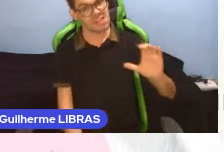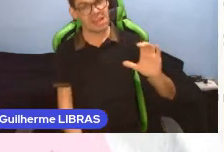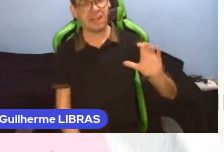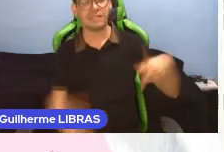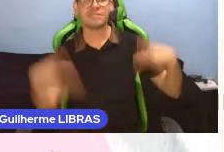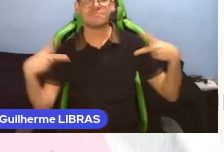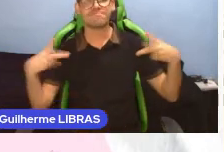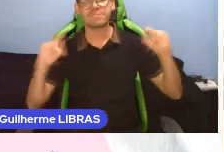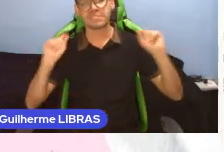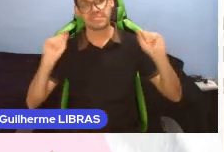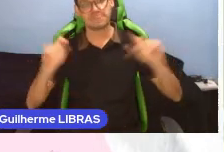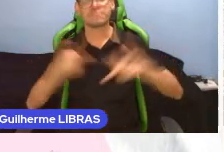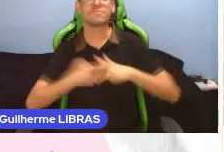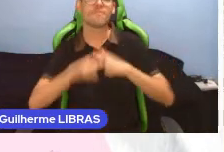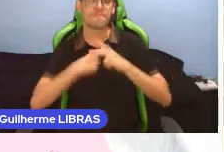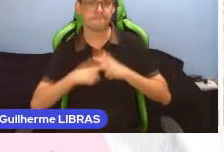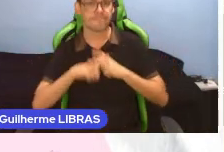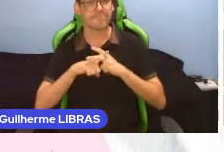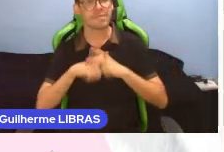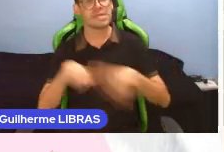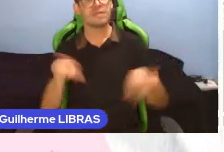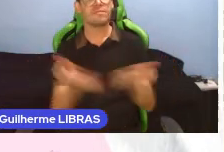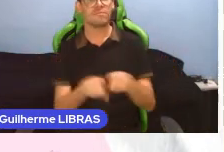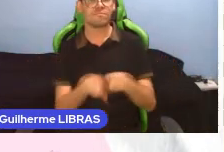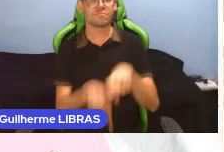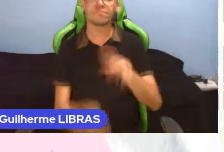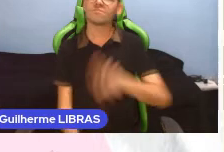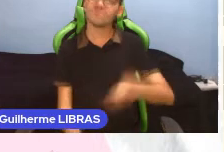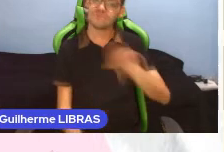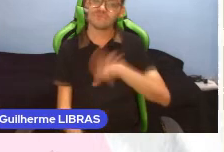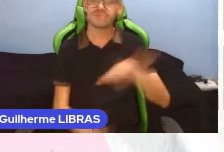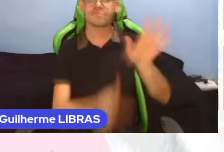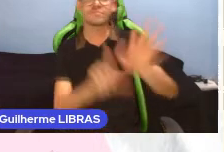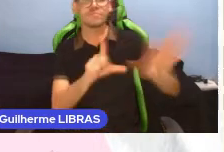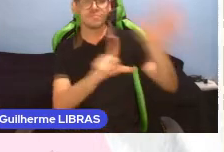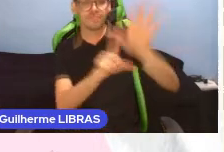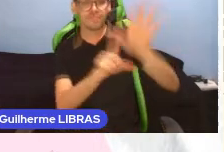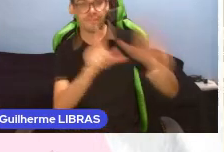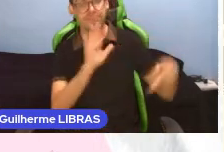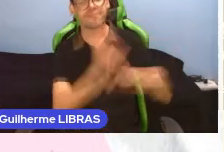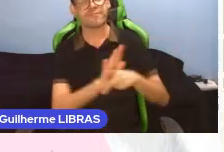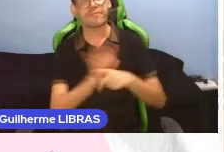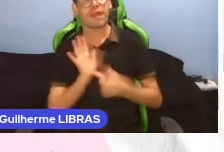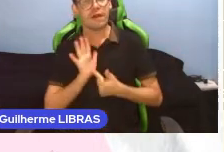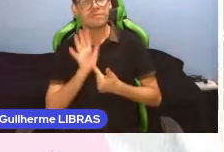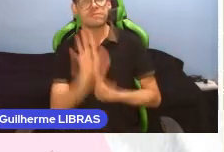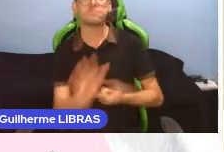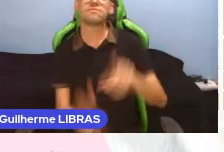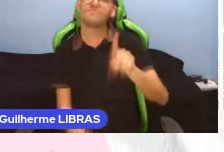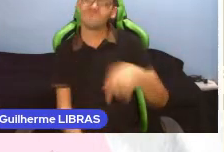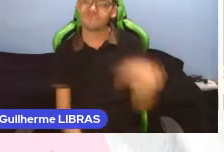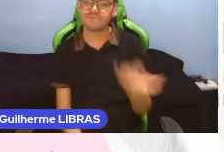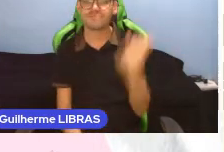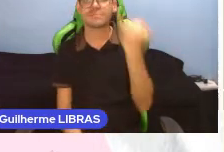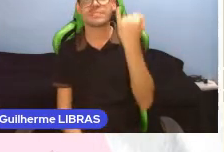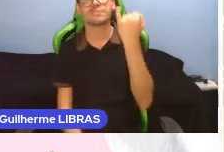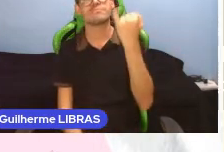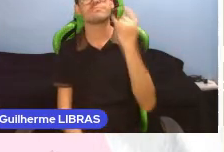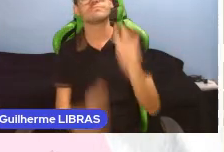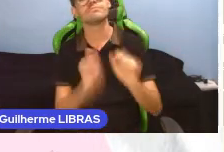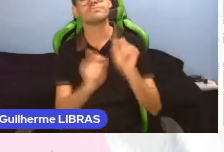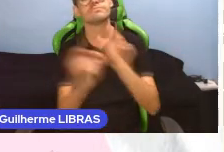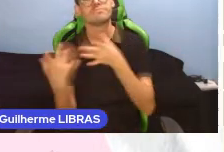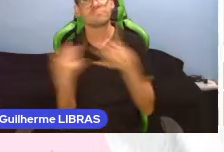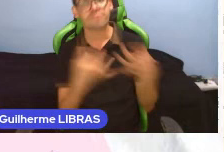aba de configurações do canal. Quando utilizar a imagem nas apresentações, é importante descrever de forma